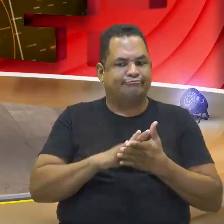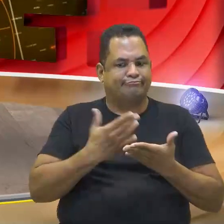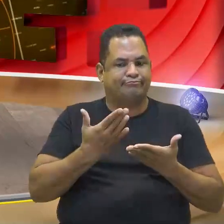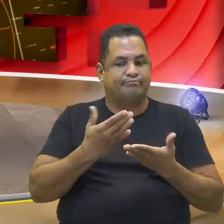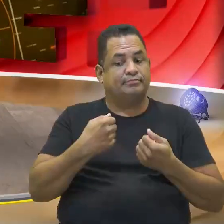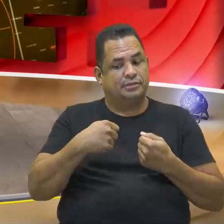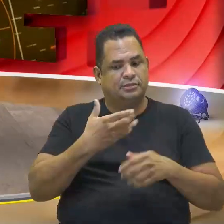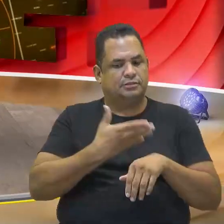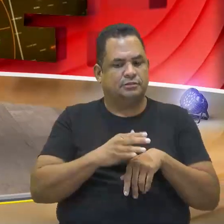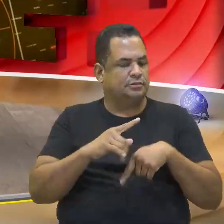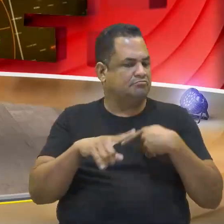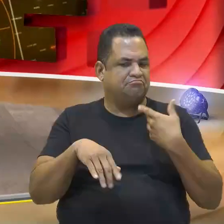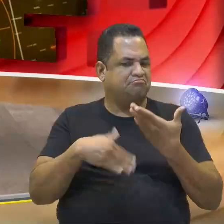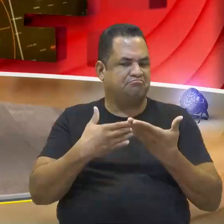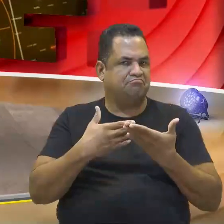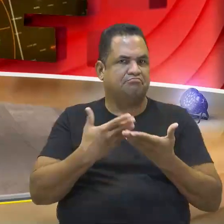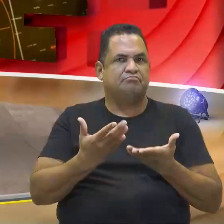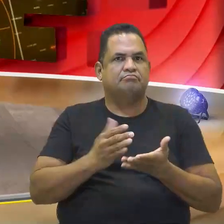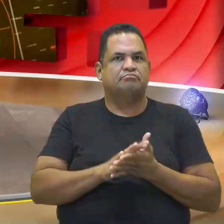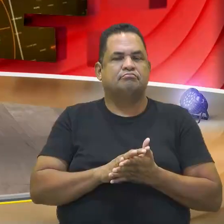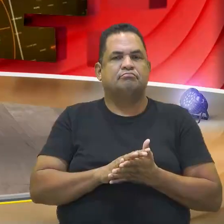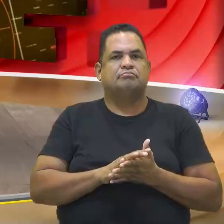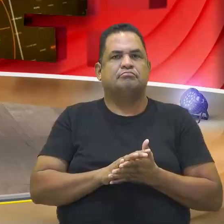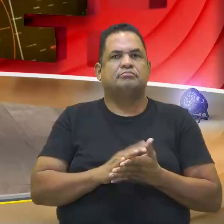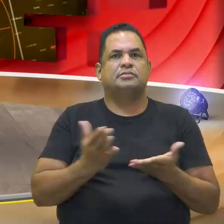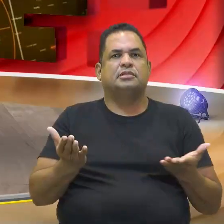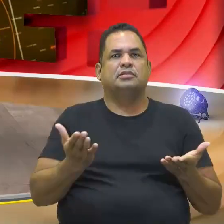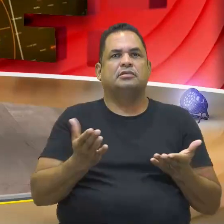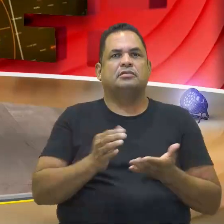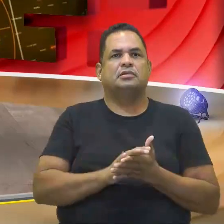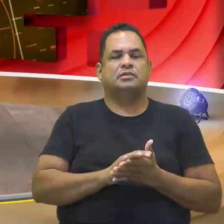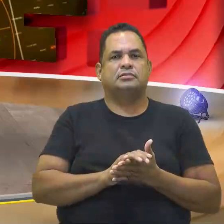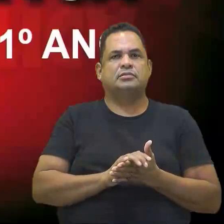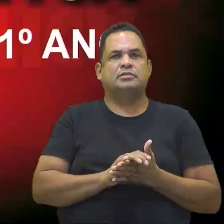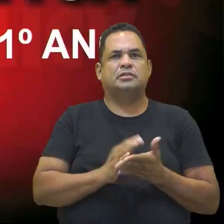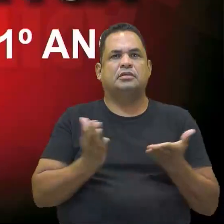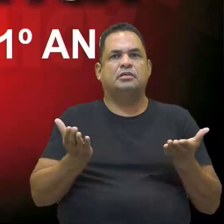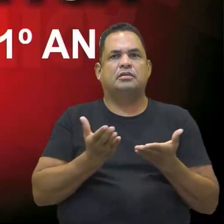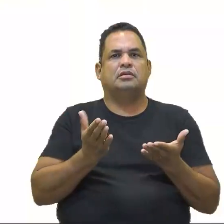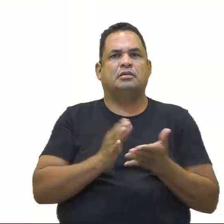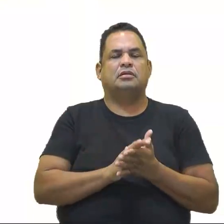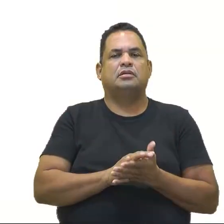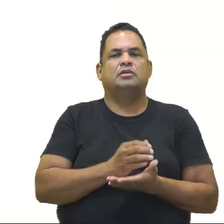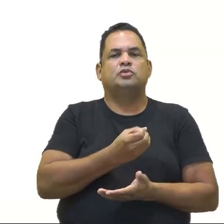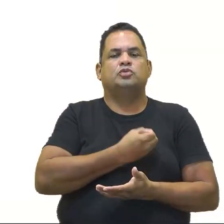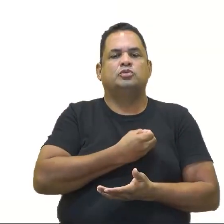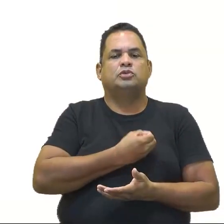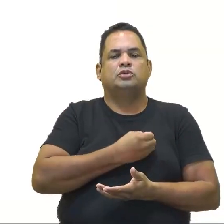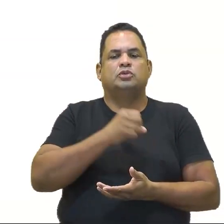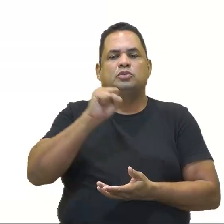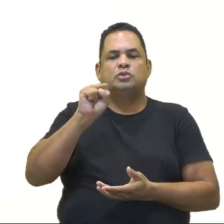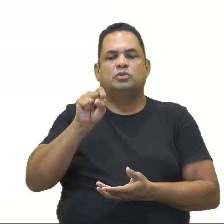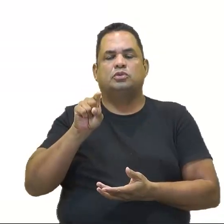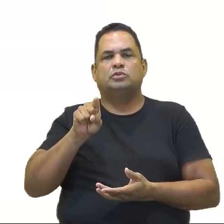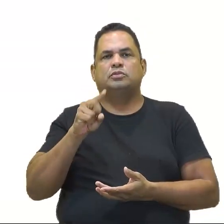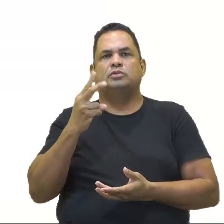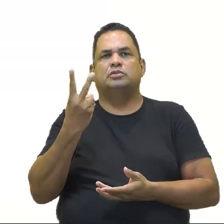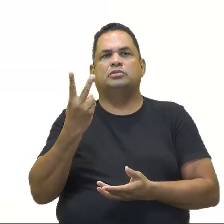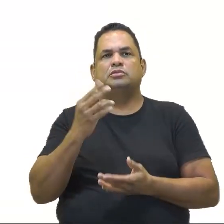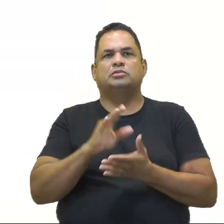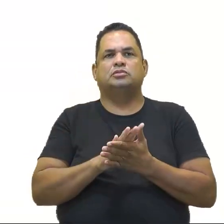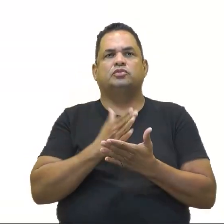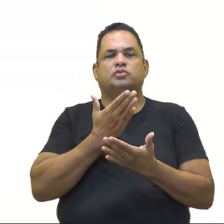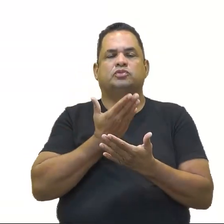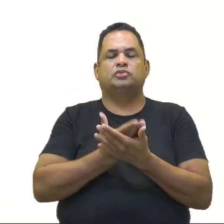vamos fazer a revisão pra facilitar suas atividades de sala, olha lá. Então na aula 8.2 a gente estudou aí a parte 2 de